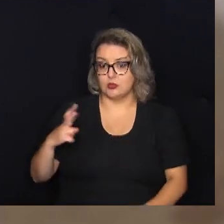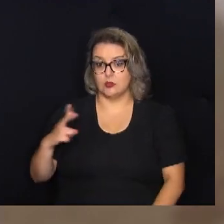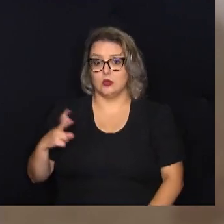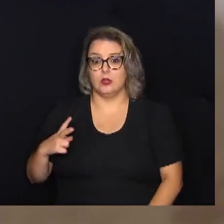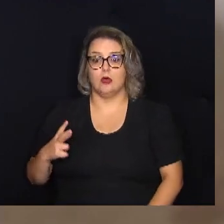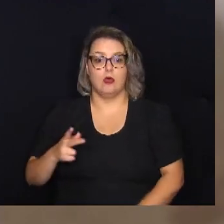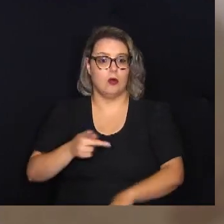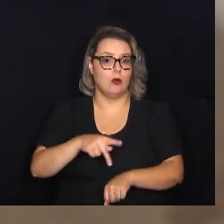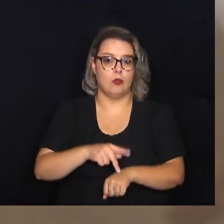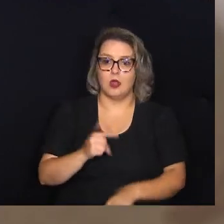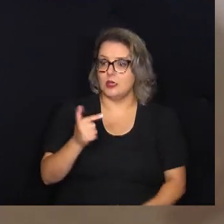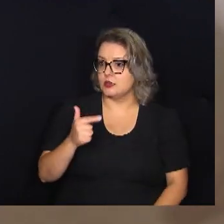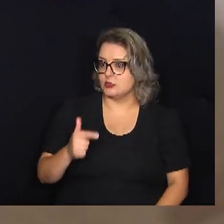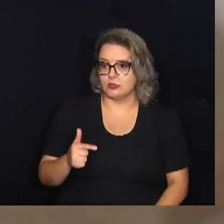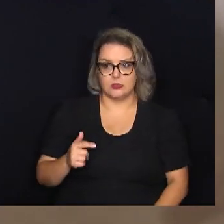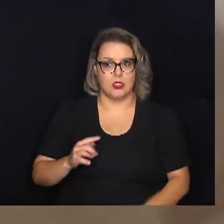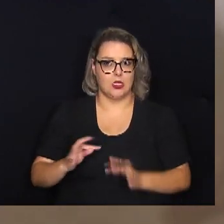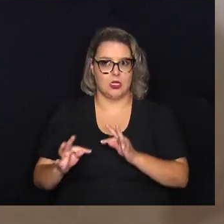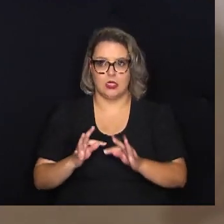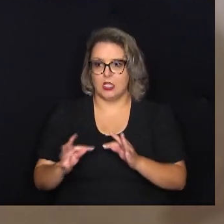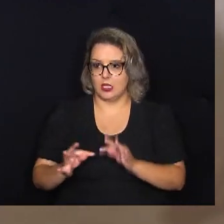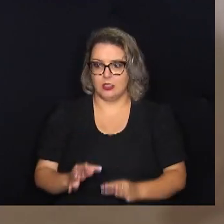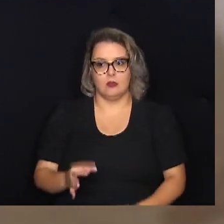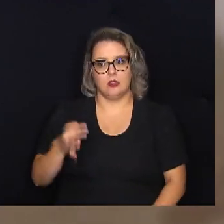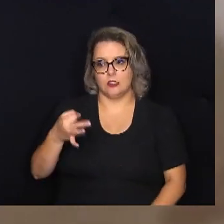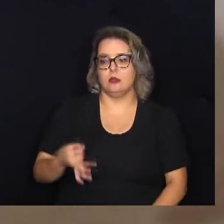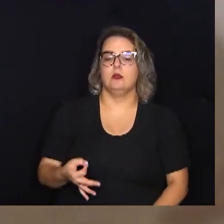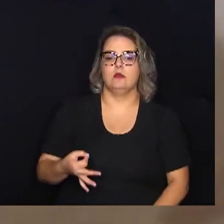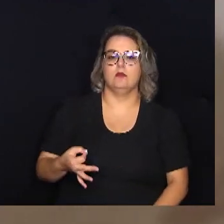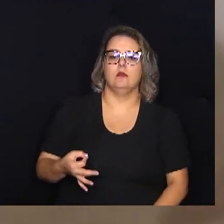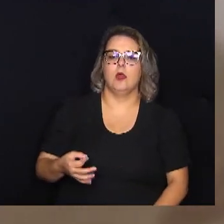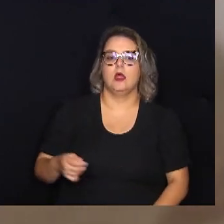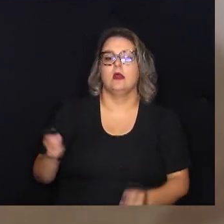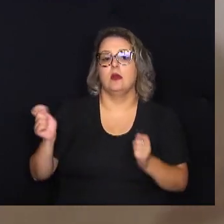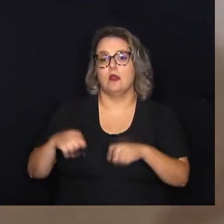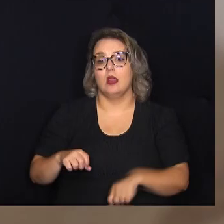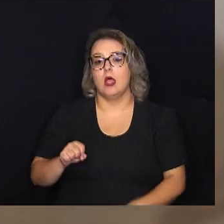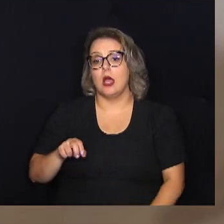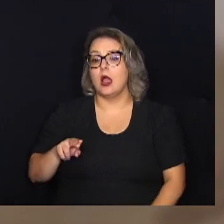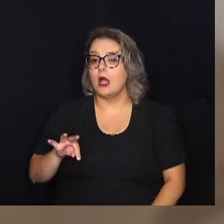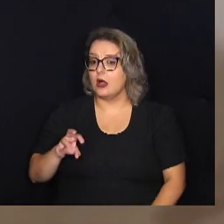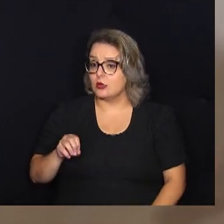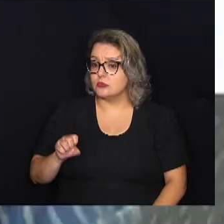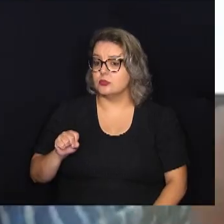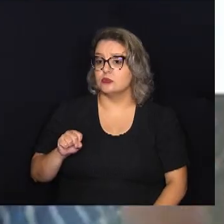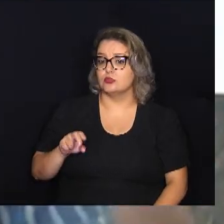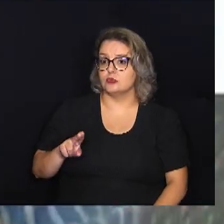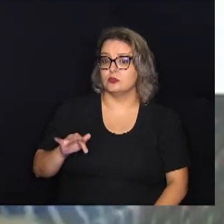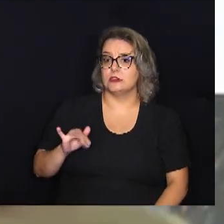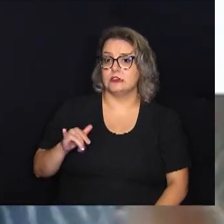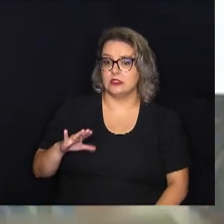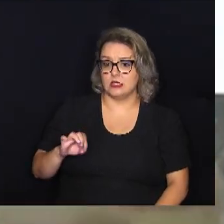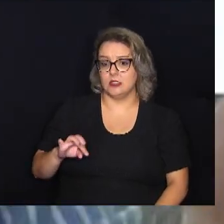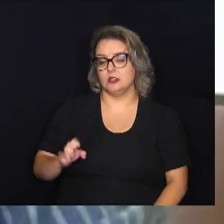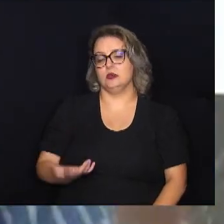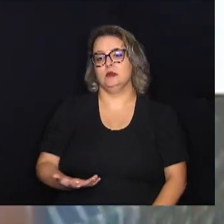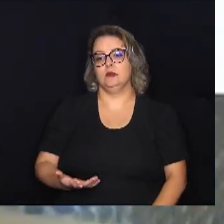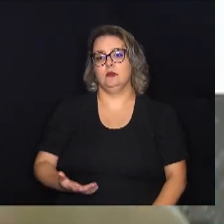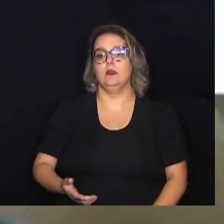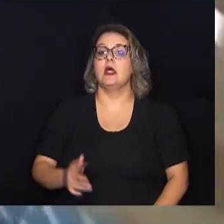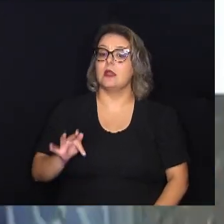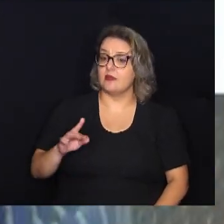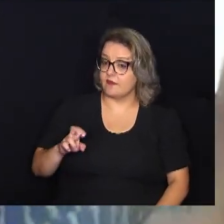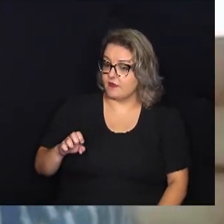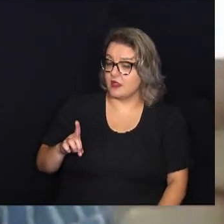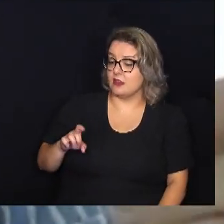tecnologia necessária para se tornar autossuficiente na produção de hemoderivados. Para Frederico, a